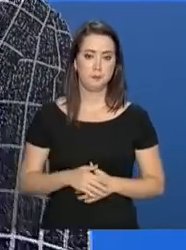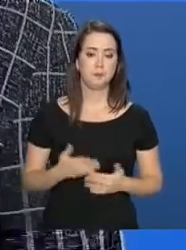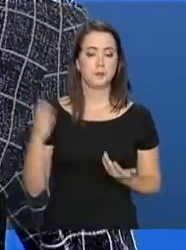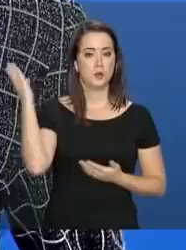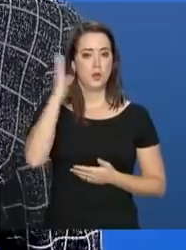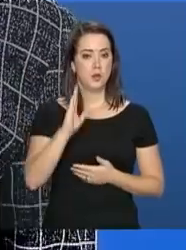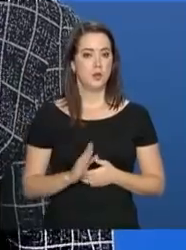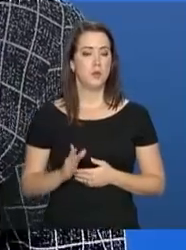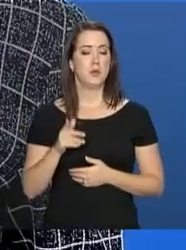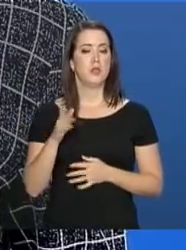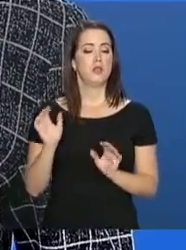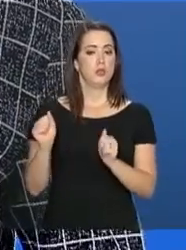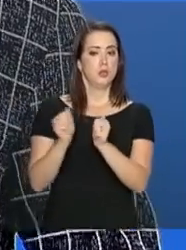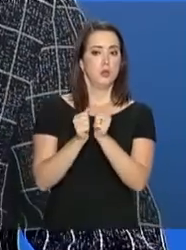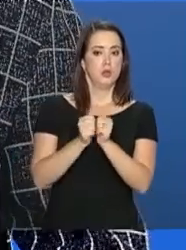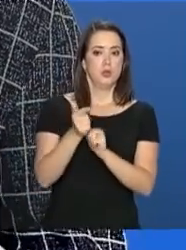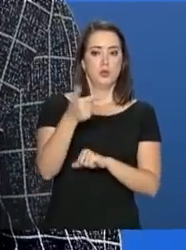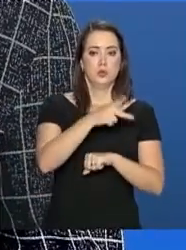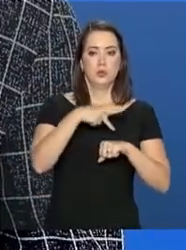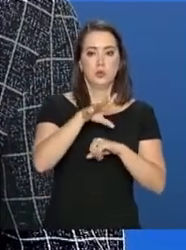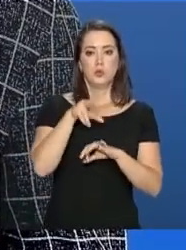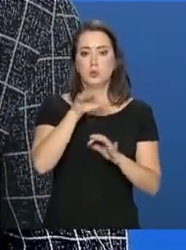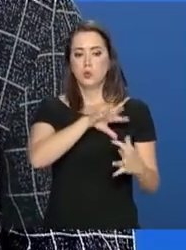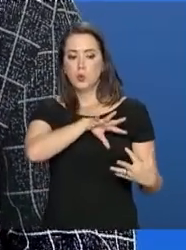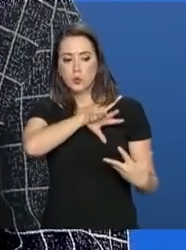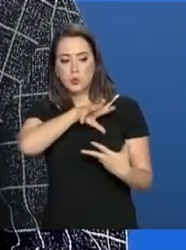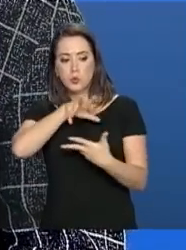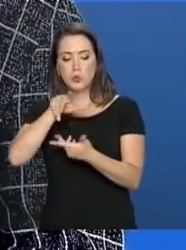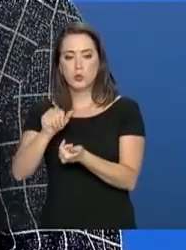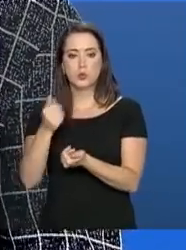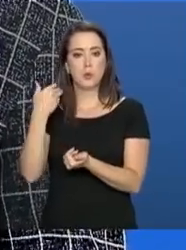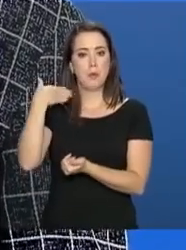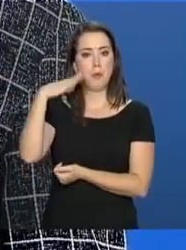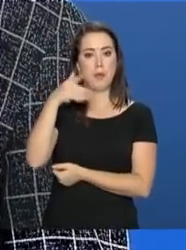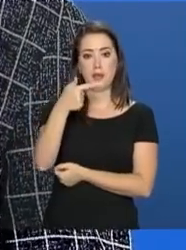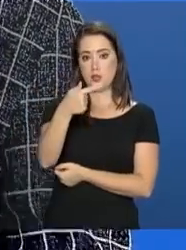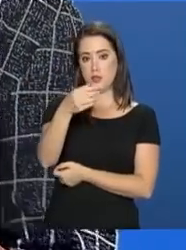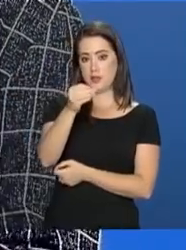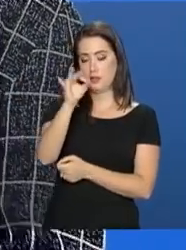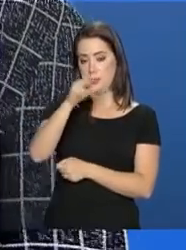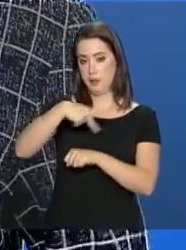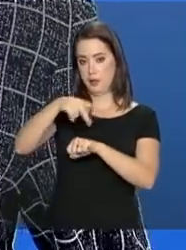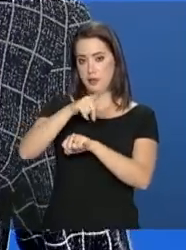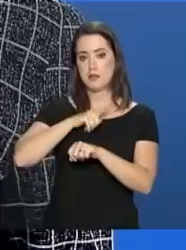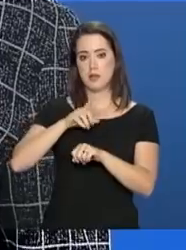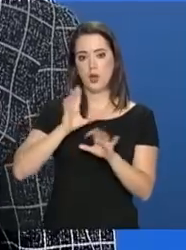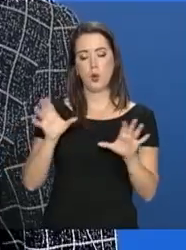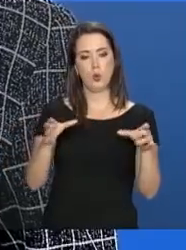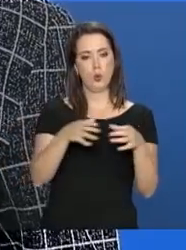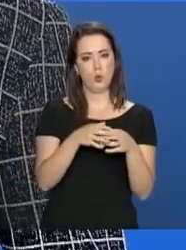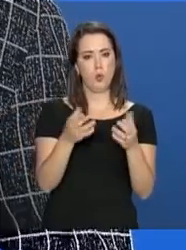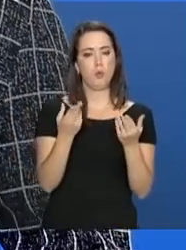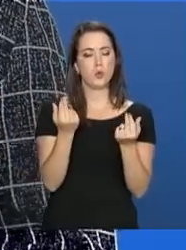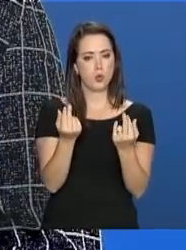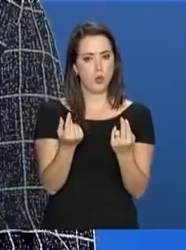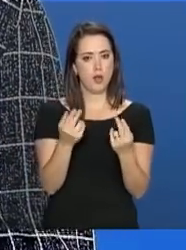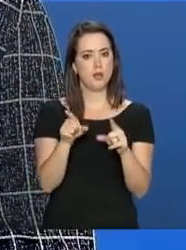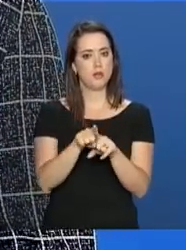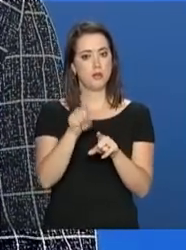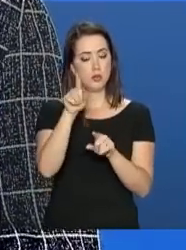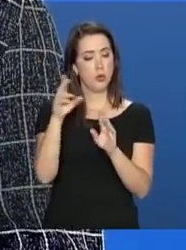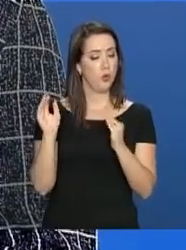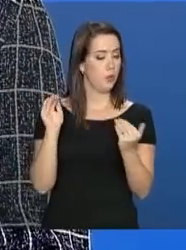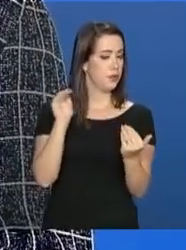E o Brasil não está sozinho. Em todo o mundo, mais de 70 países possuem conselhos semelhantes, com o